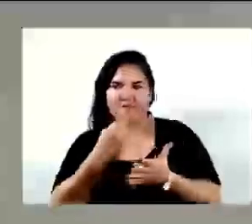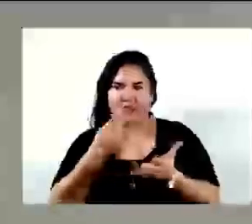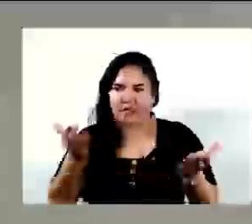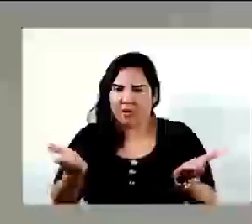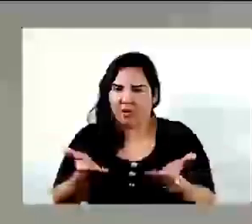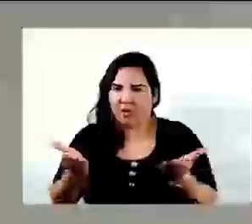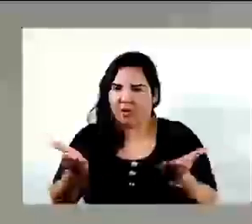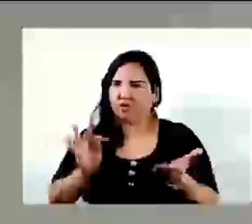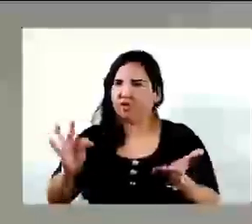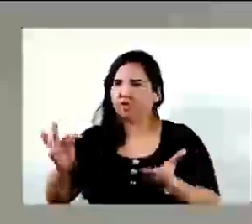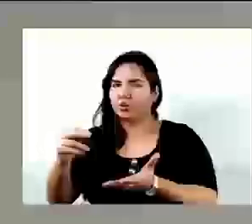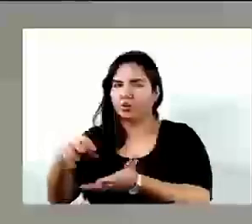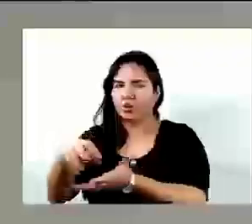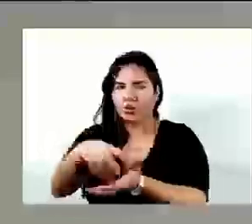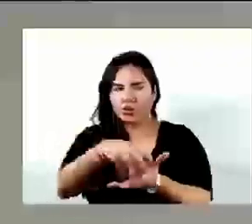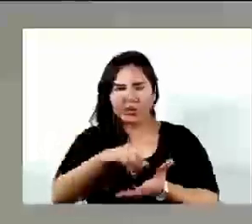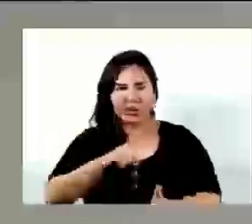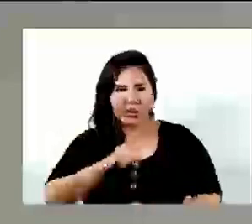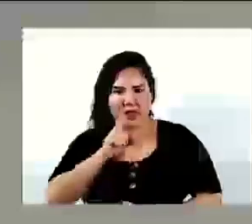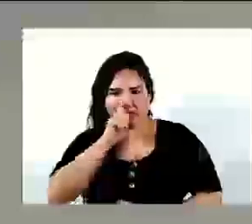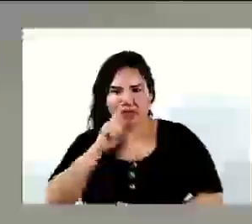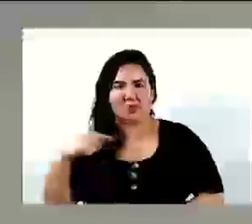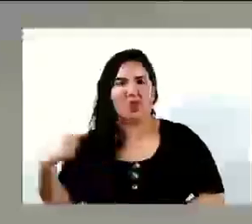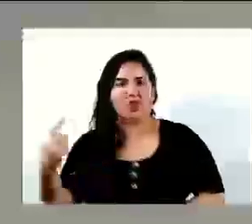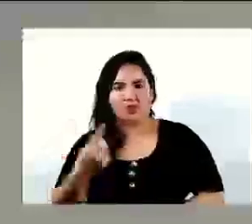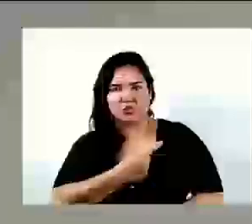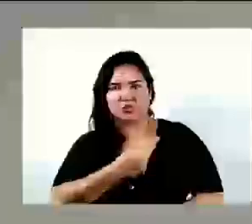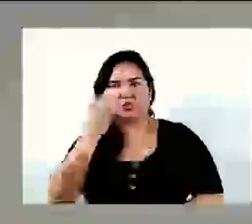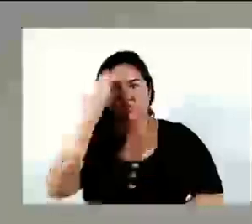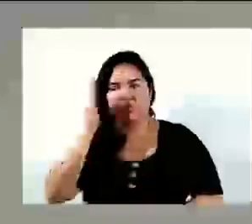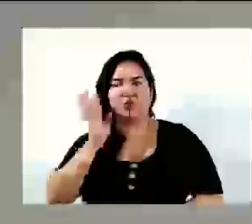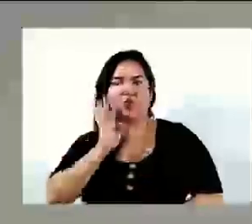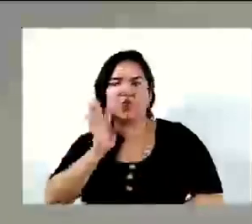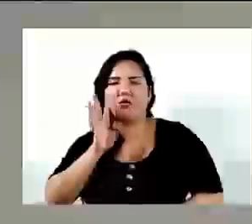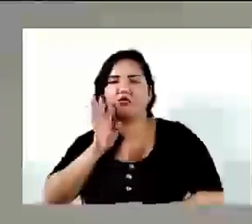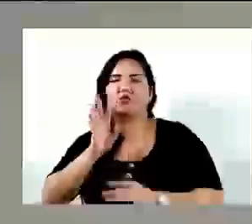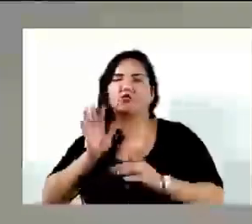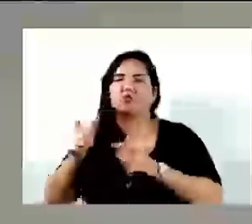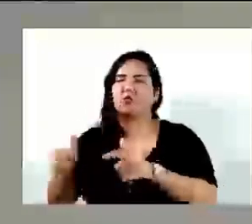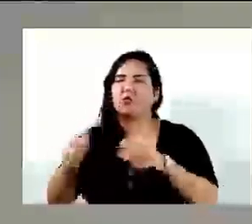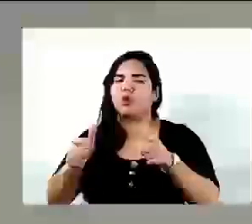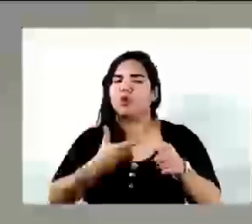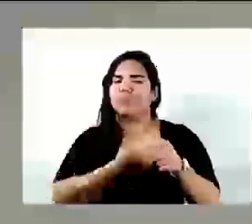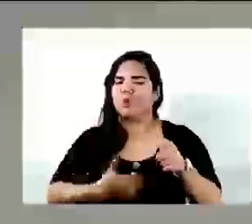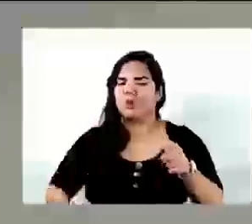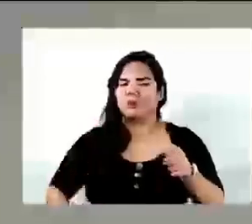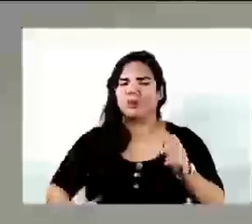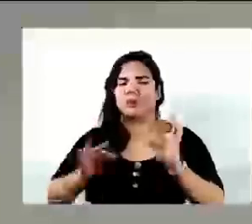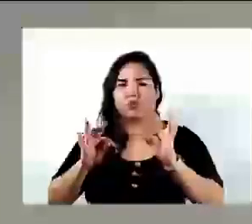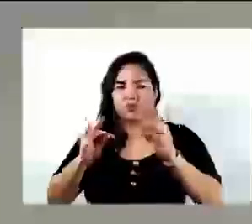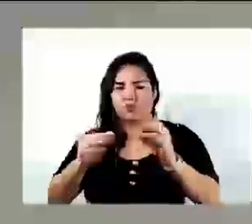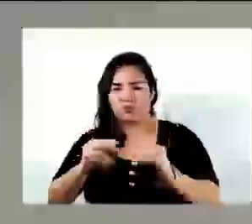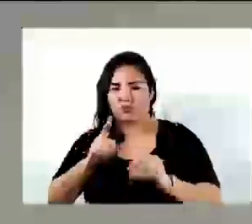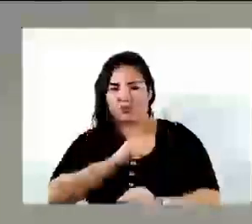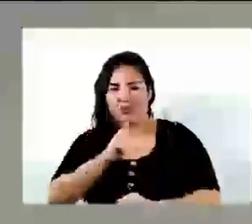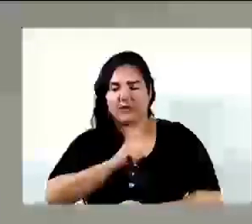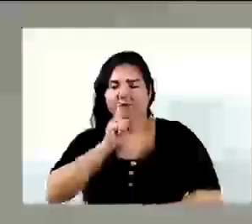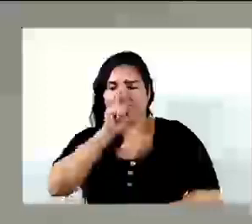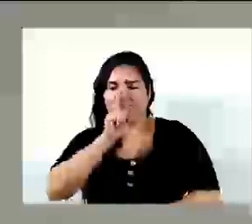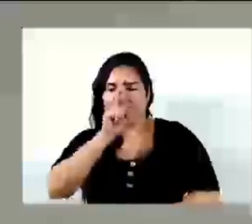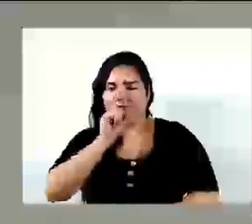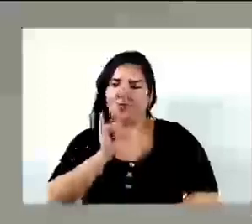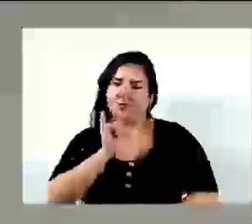unidades estão vulneráveis, a gente sabe, obviamente, que todo o espaço público, hoje, vereador Mareca, ele é vulnerável, infelizmente,